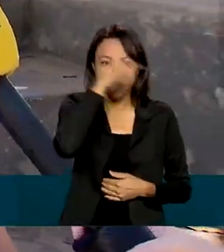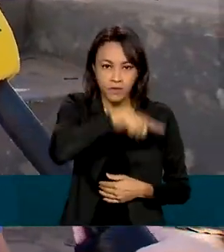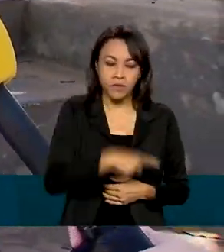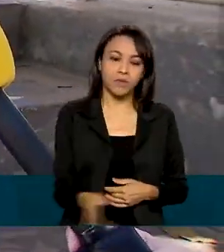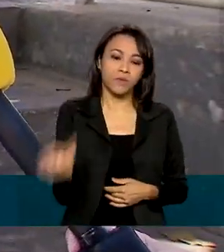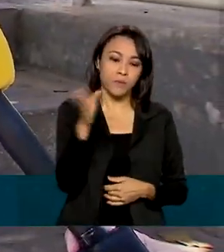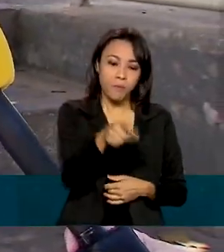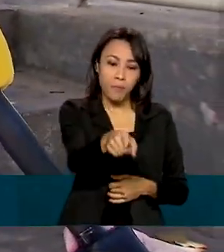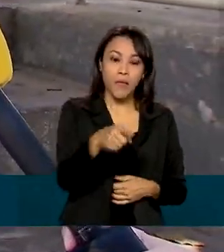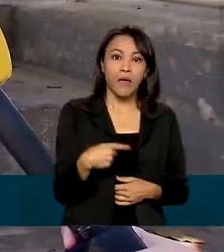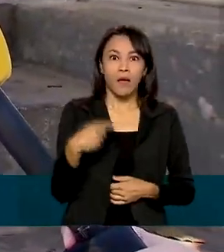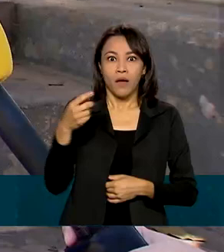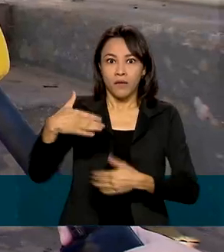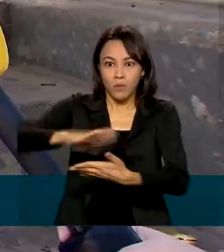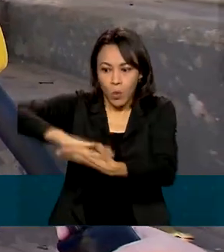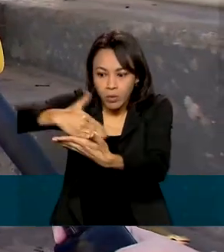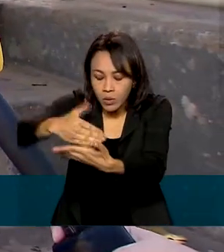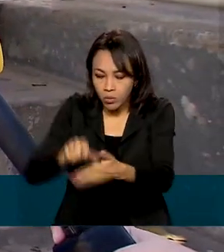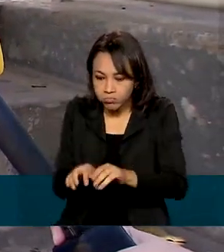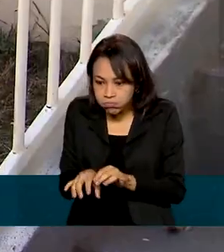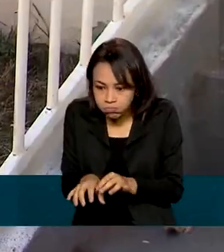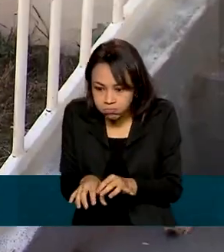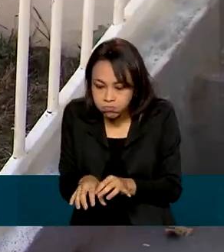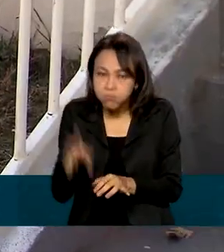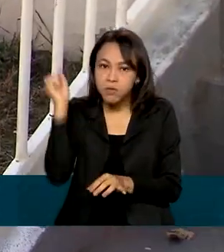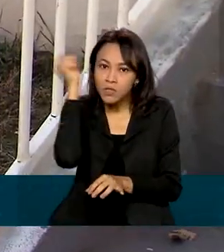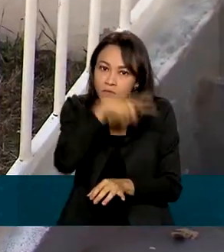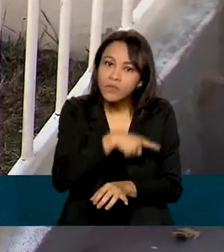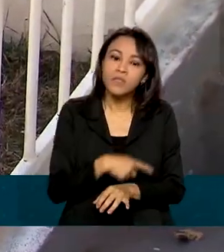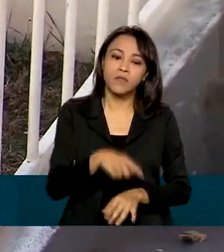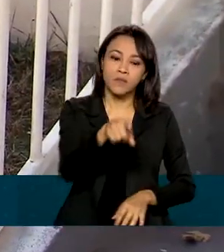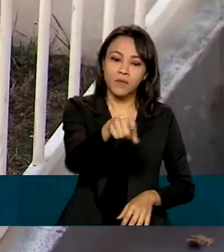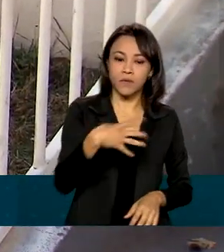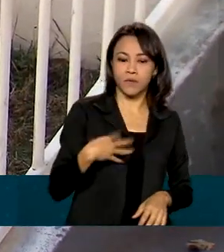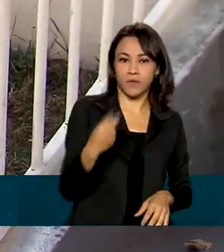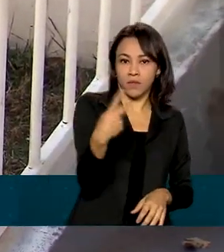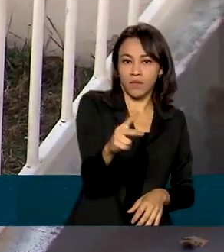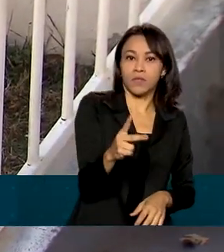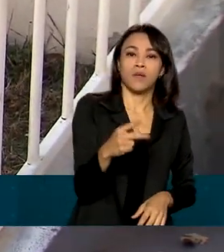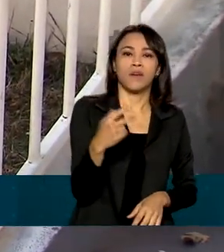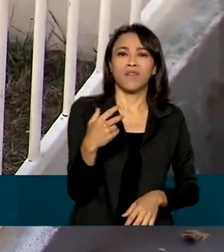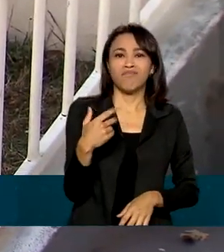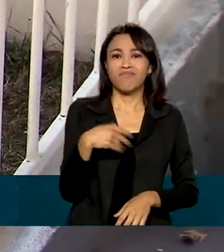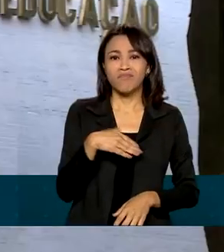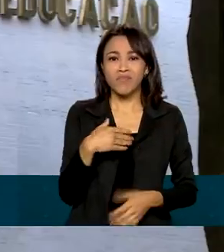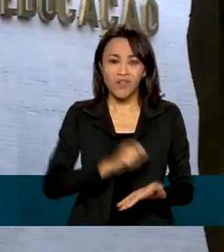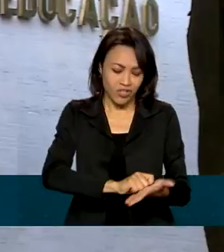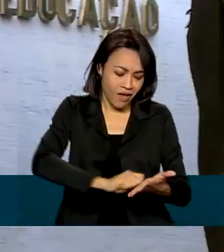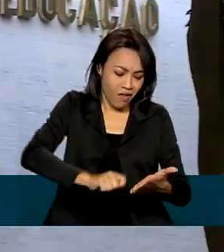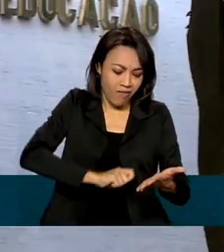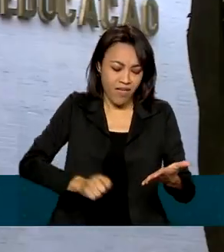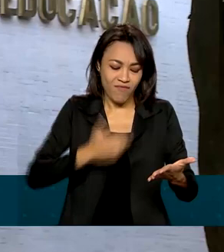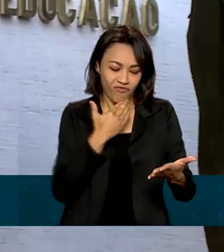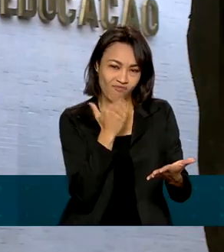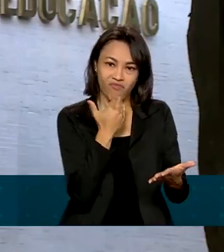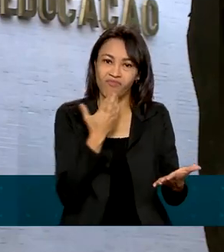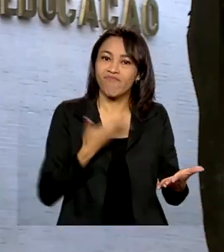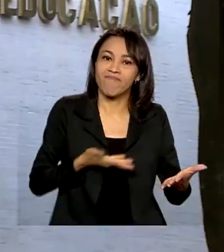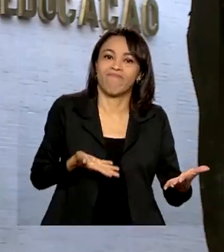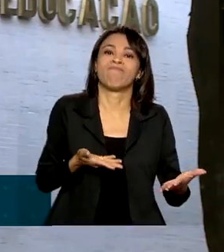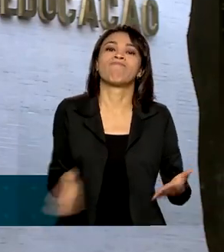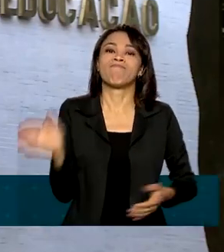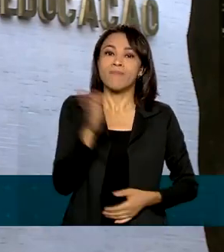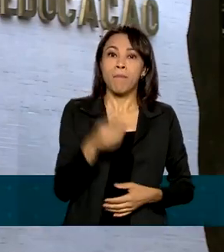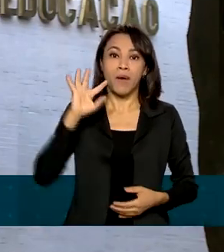frente do computador foi bem complicado. Ela perdeu o jeito de escrever. Para reverter essa realidade,